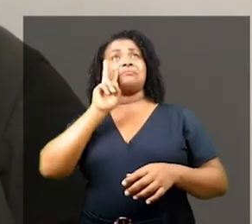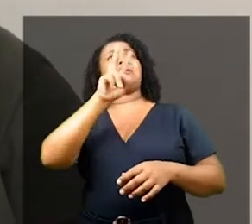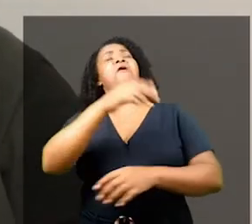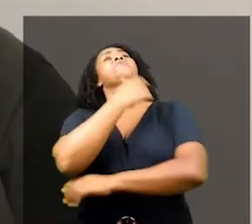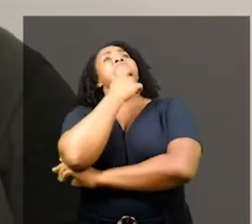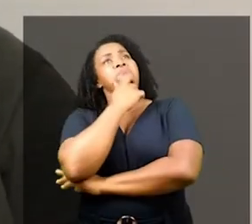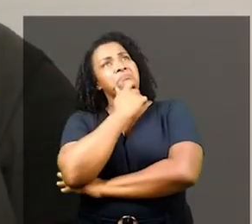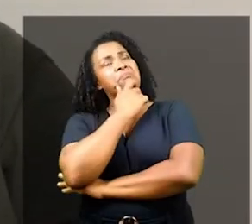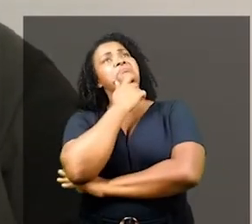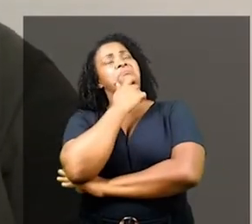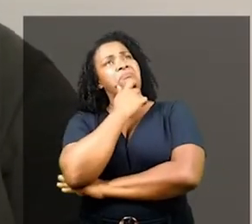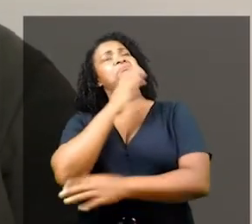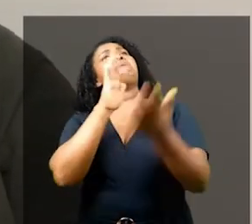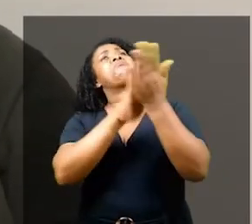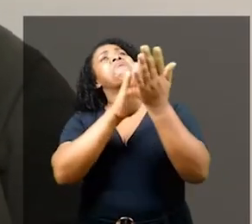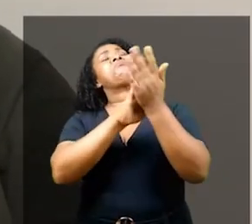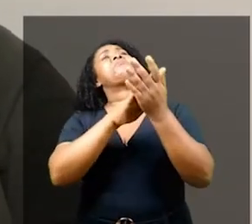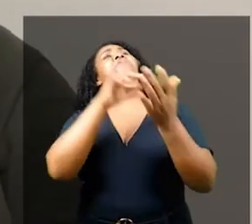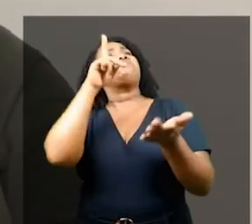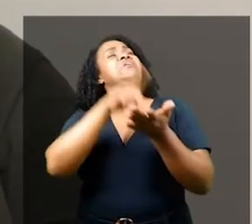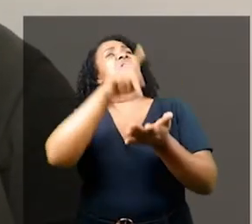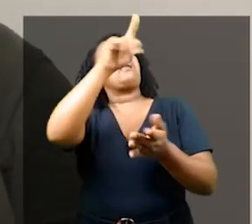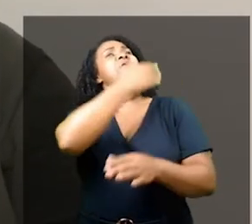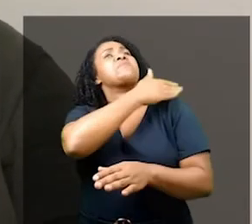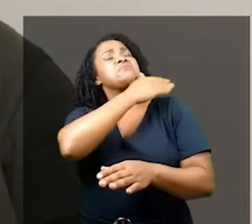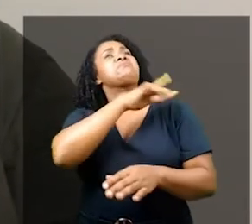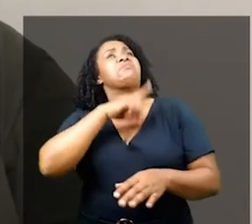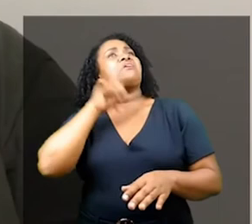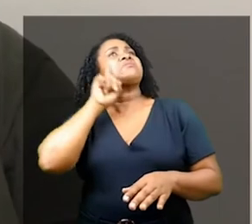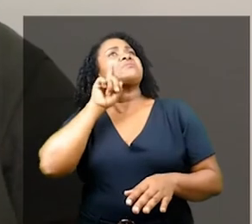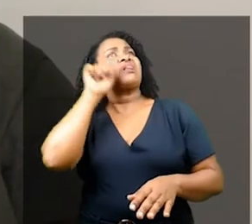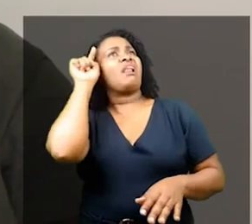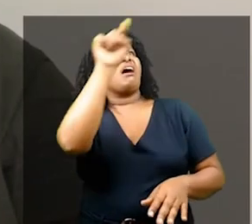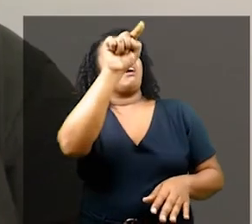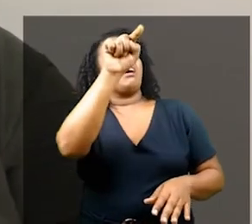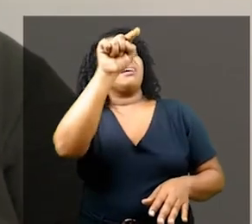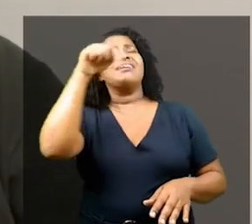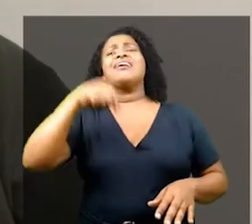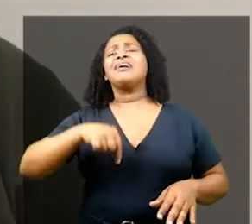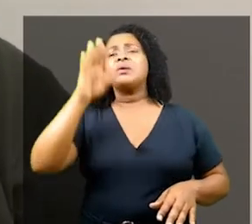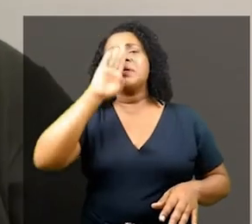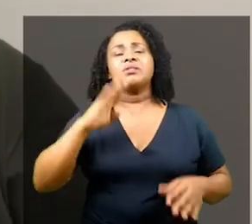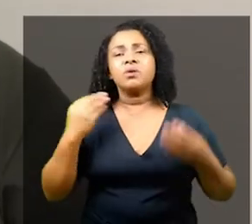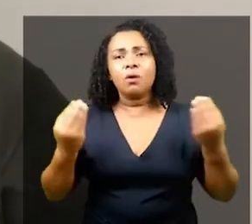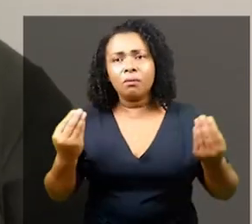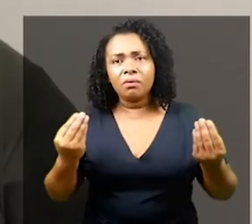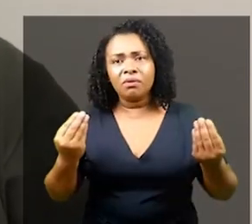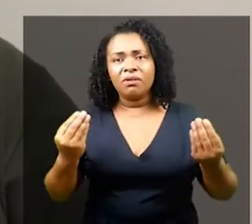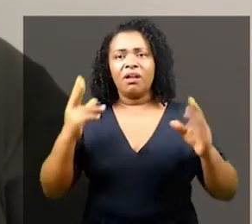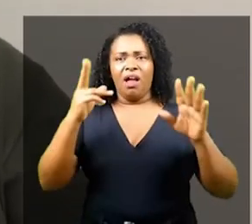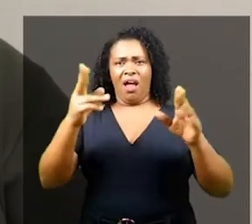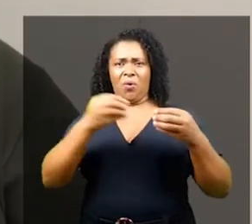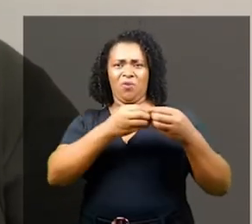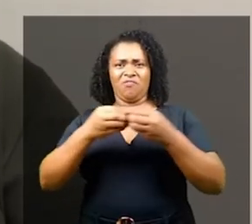olhar a grama do vizinho, mas não limpa o próprio quintal. Pra muita gente desavisada, a luta racial é uma novidade.